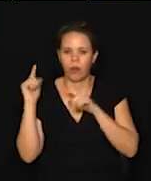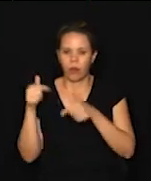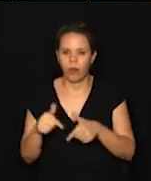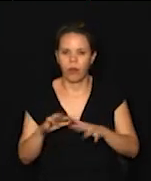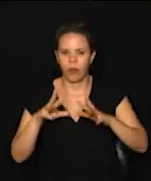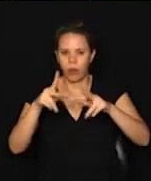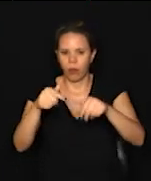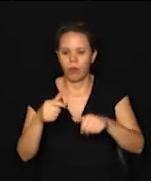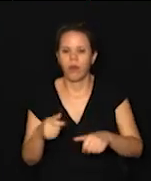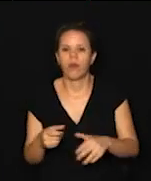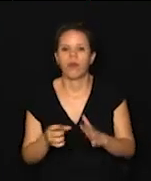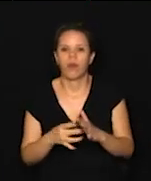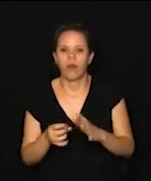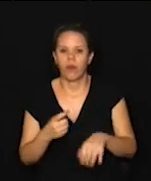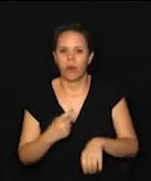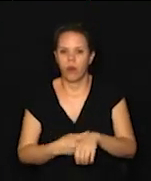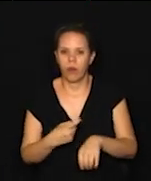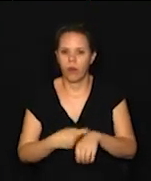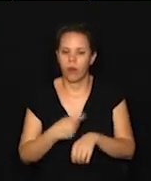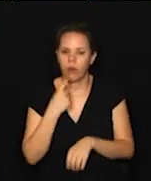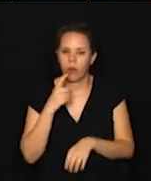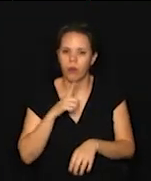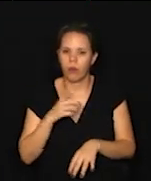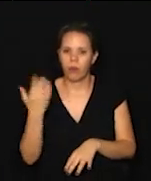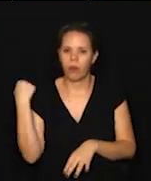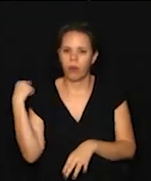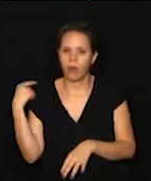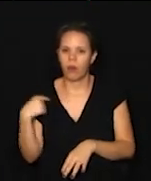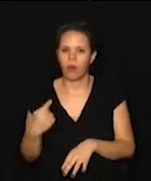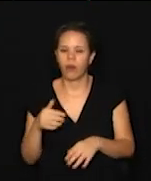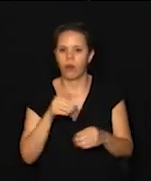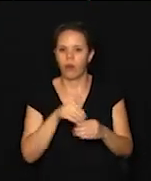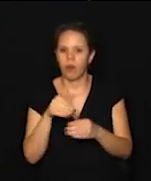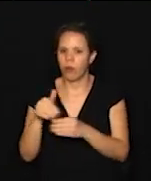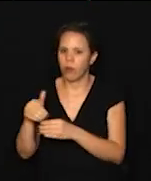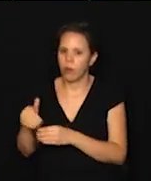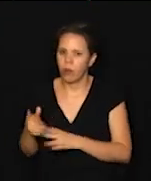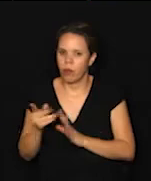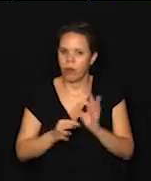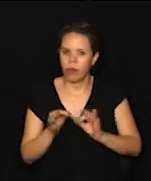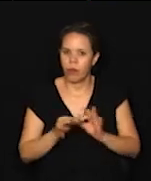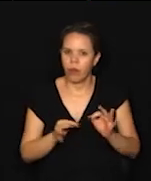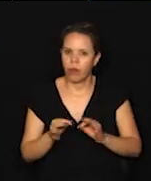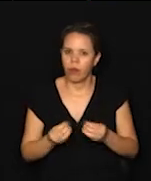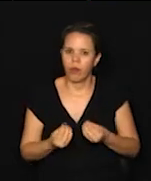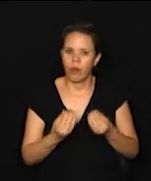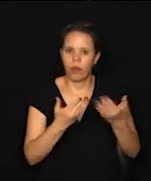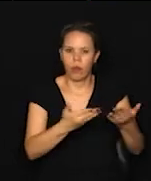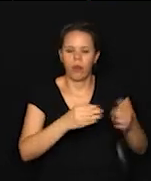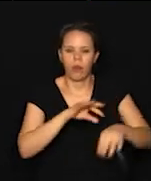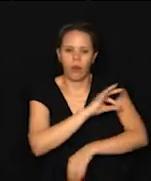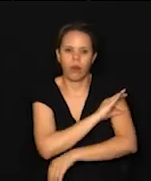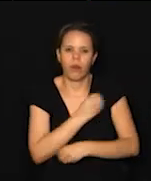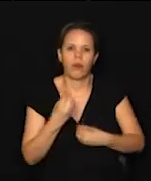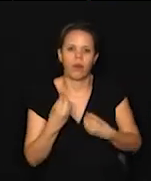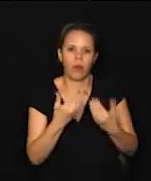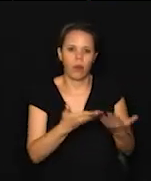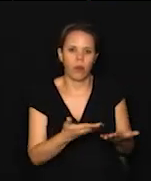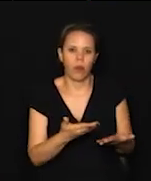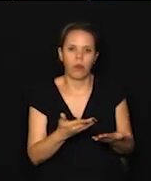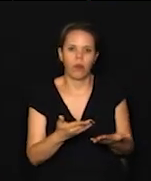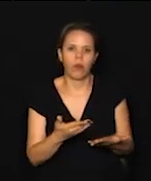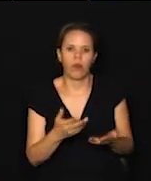blindagem em Campinas. Nós tínhamos a previsão da votação de um projeto enviado pelo Executivo que